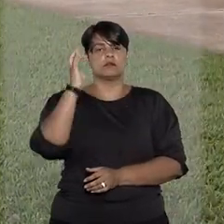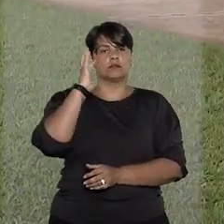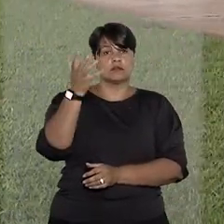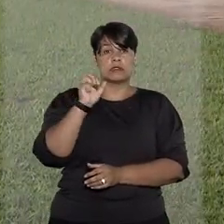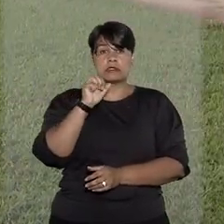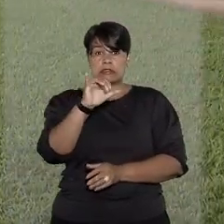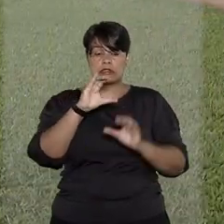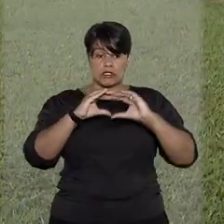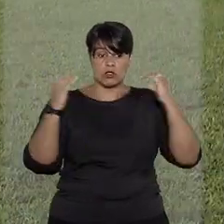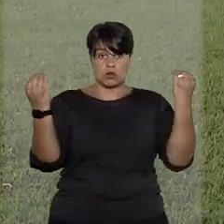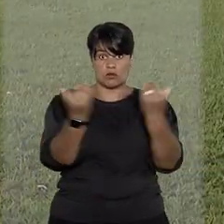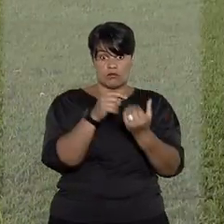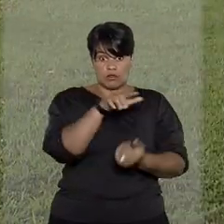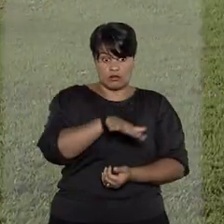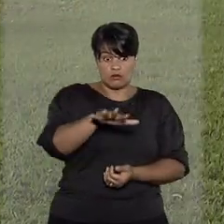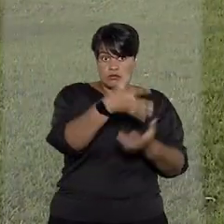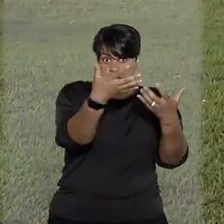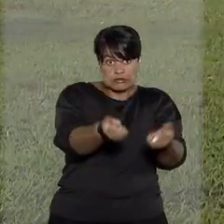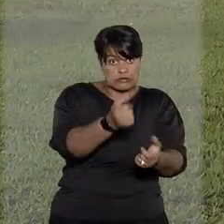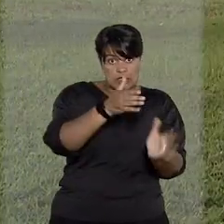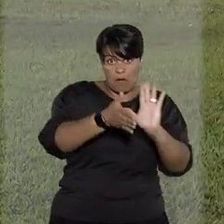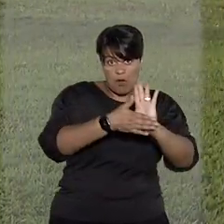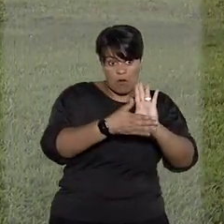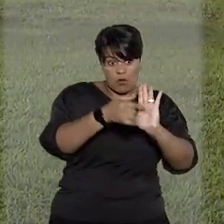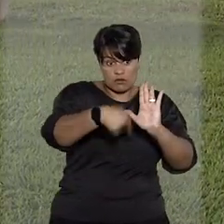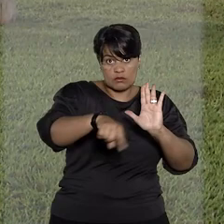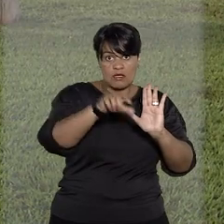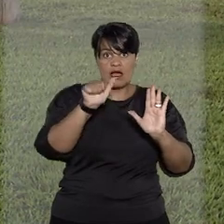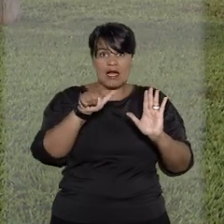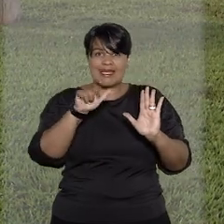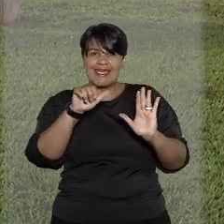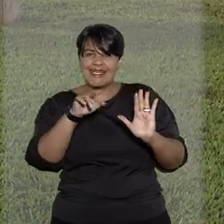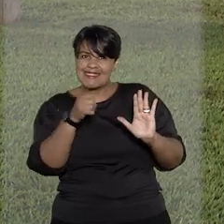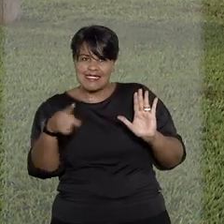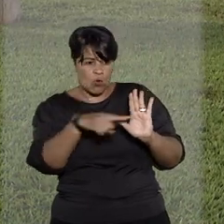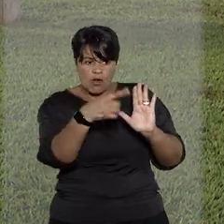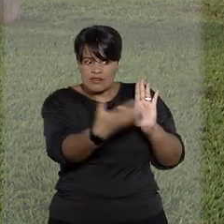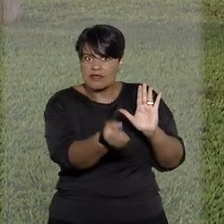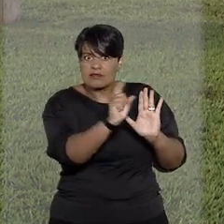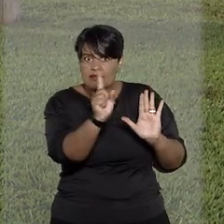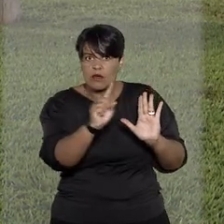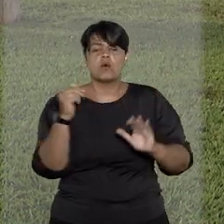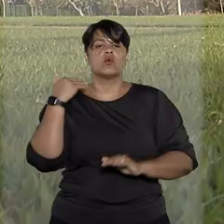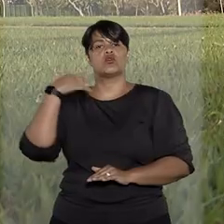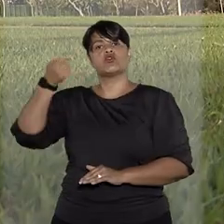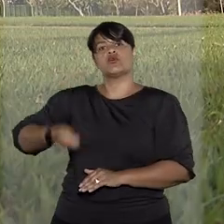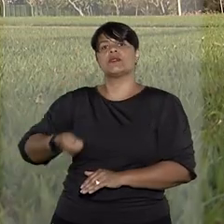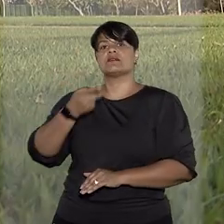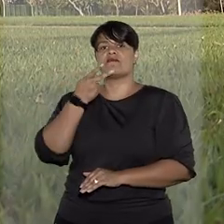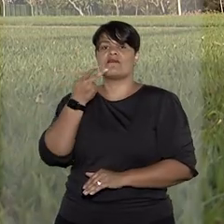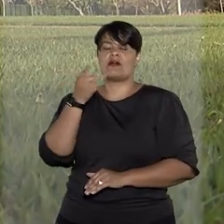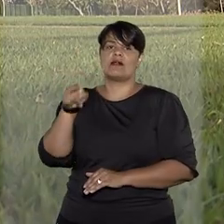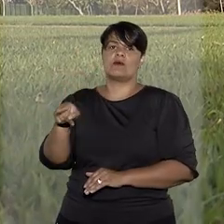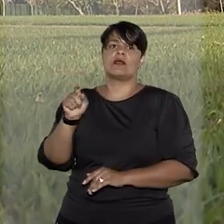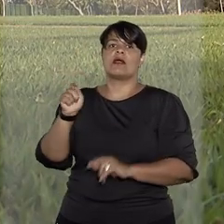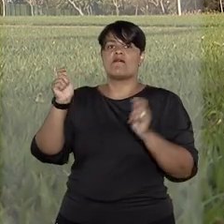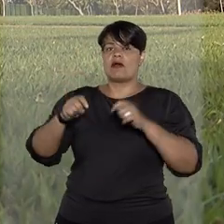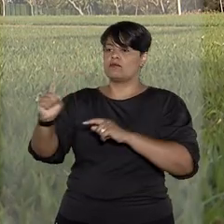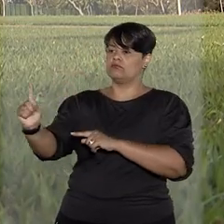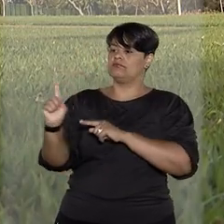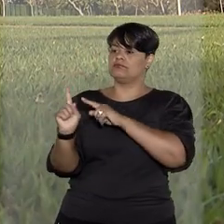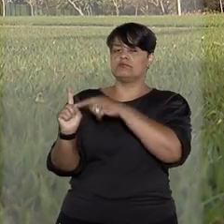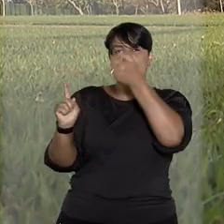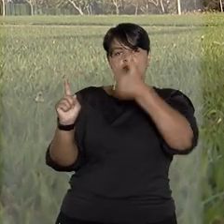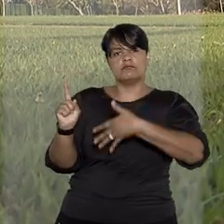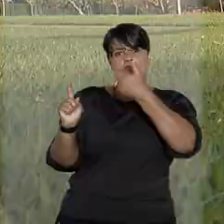se a Assembleia Geral de Credores rejeitar a proposta de alienação de ativo, o juiz da falência poderá, após ouvir o